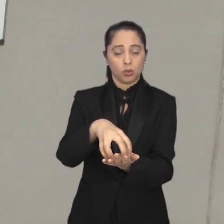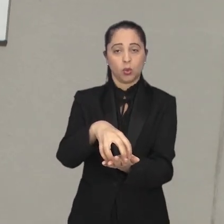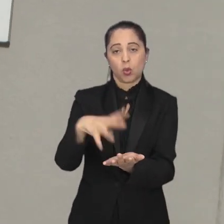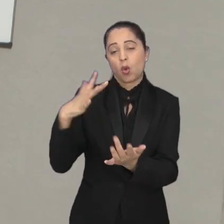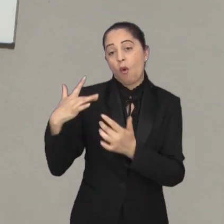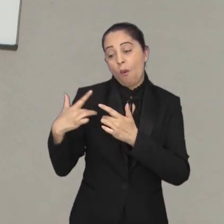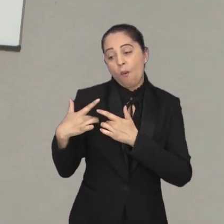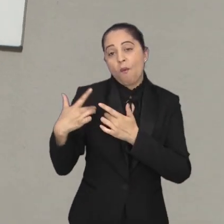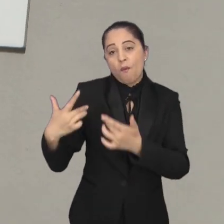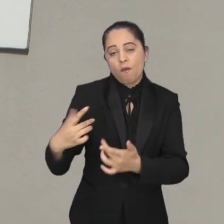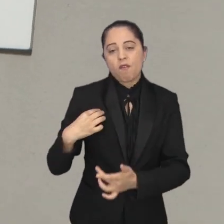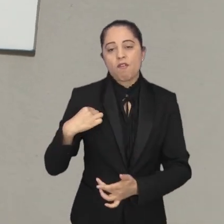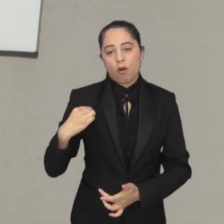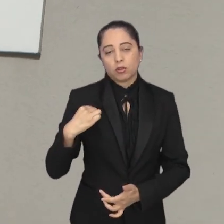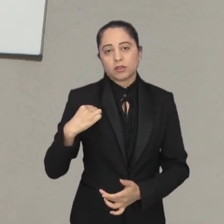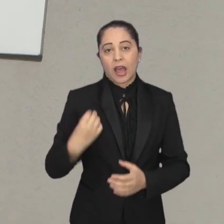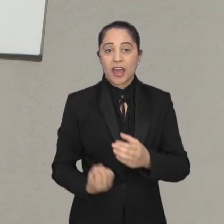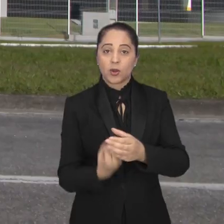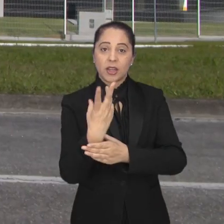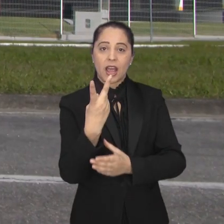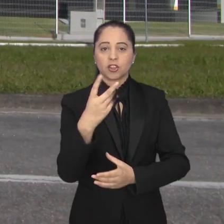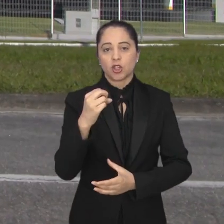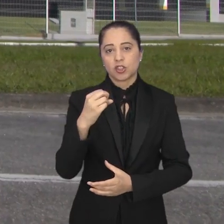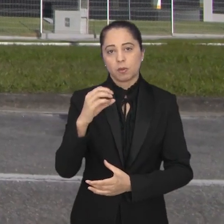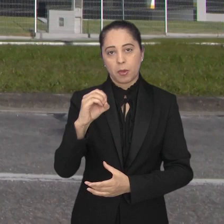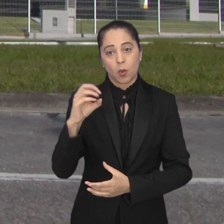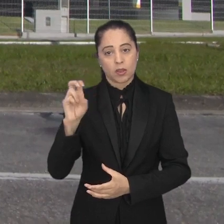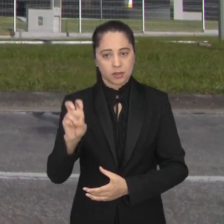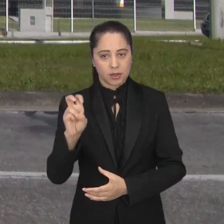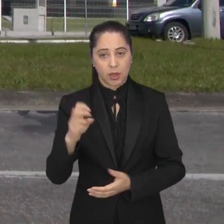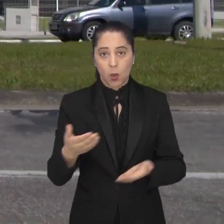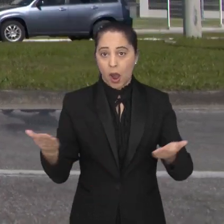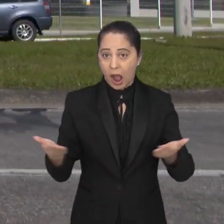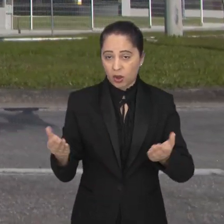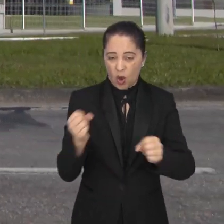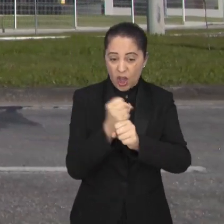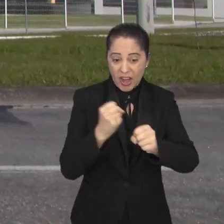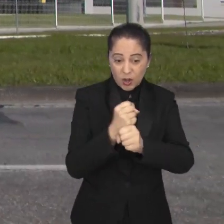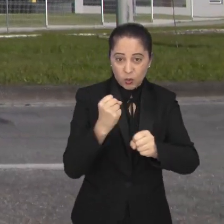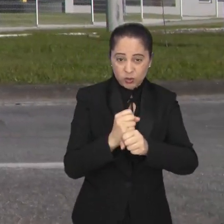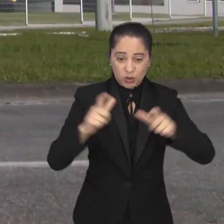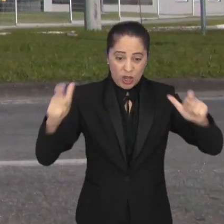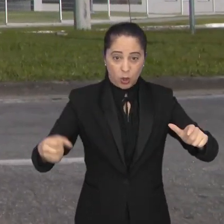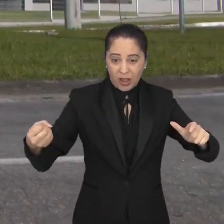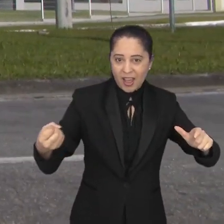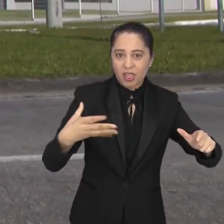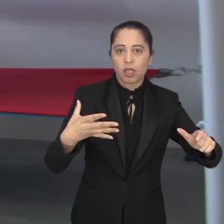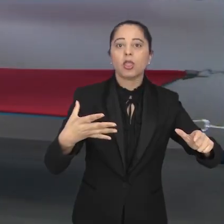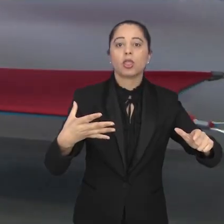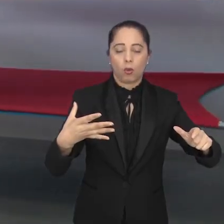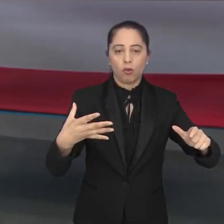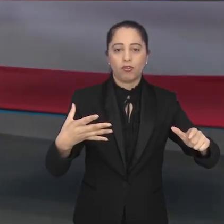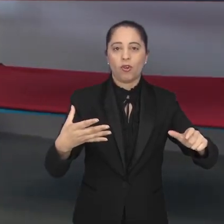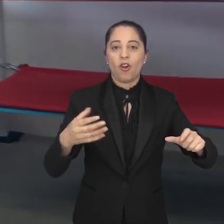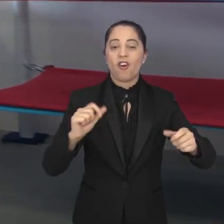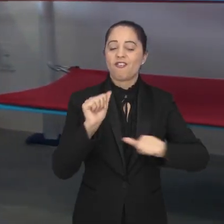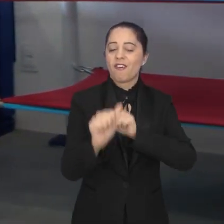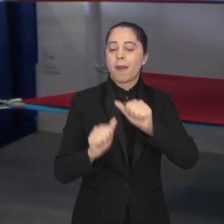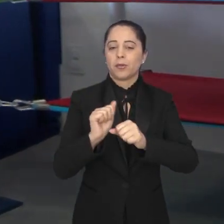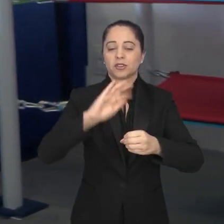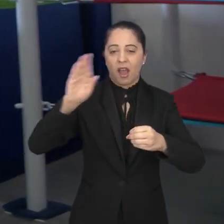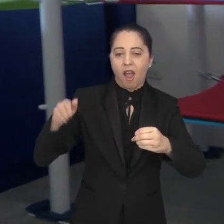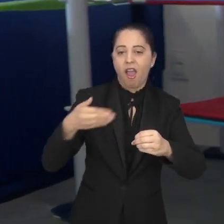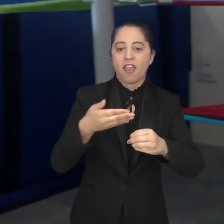fins lucrativos, fundada em 2005. Com a nova sede, a entidade espera crescer ainda mais, servindo como